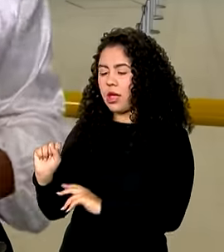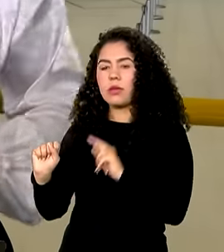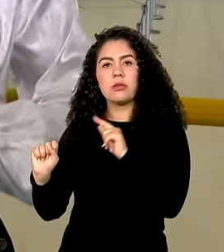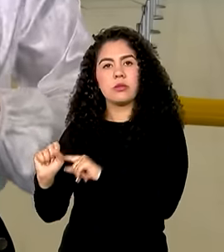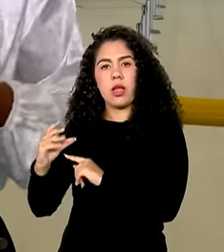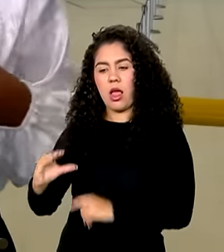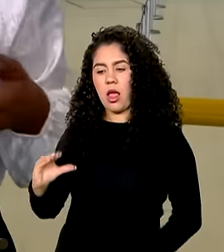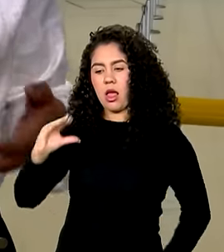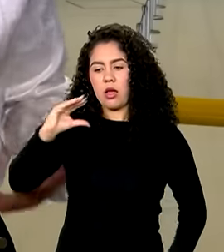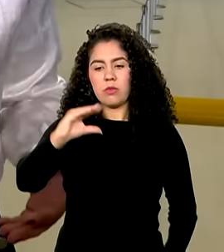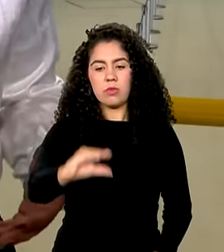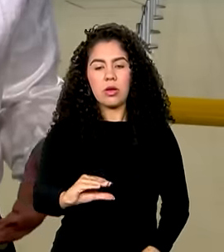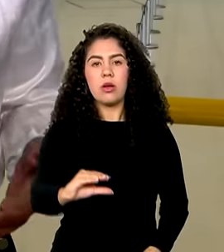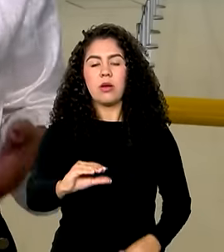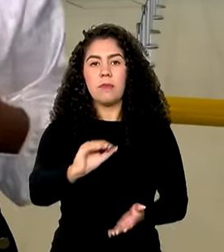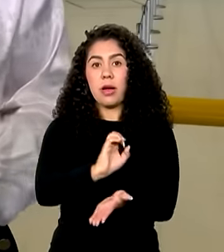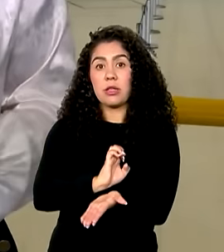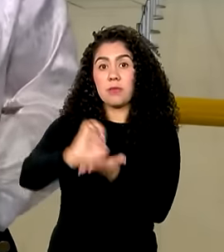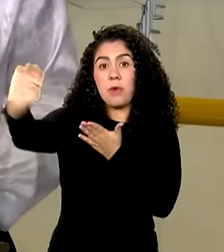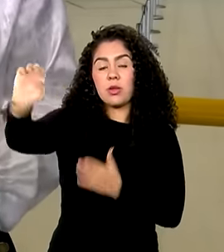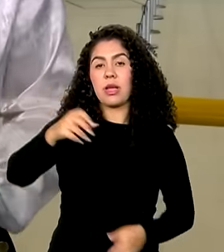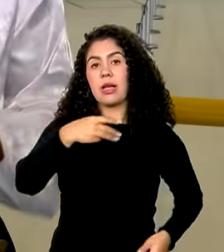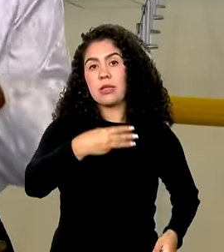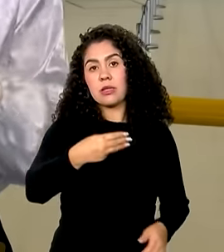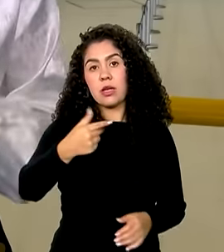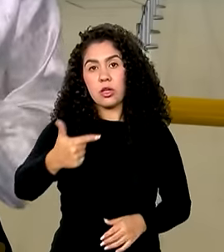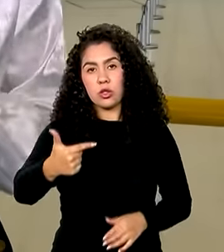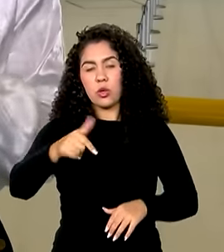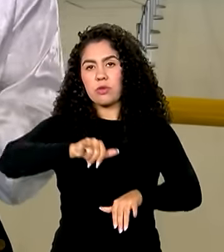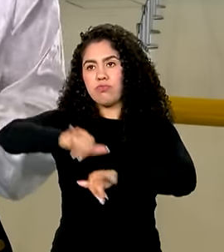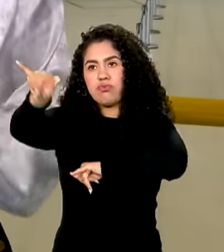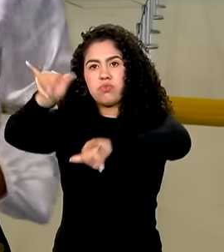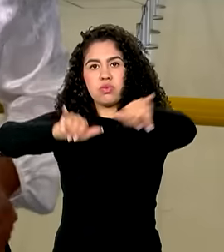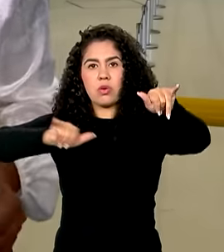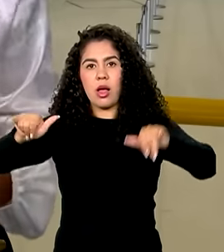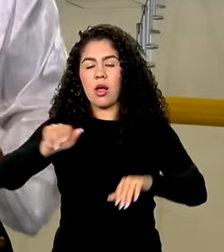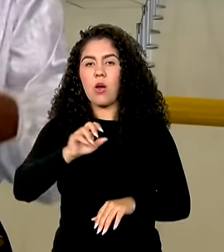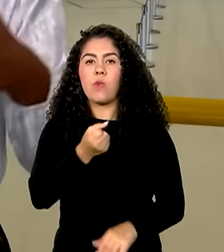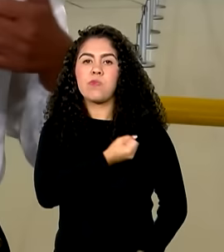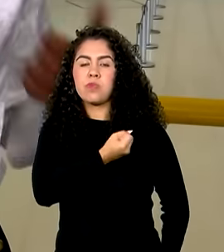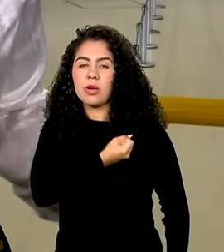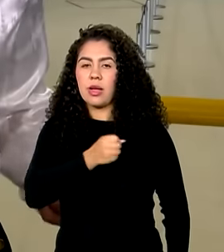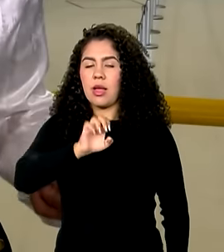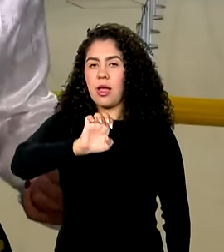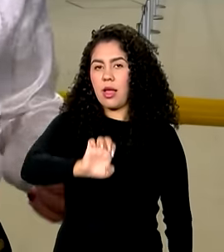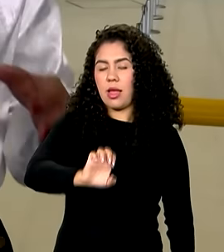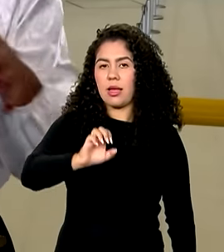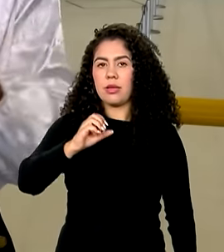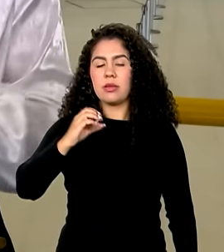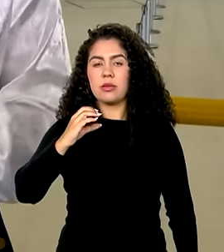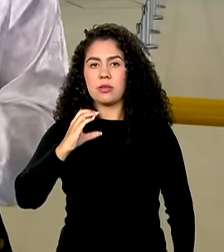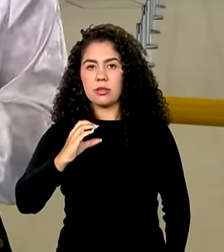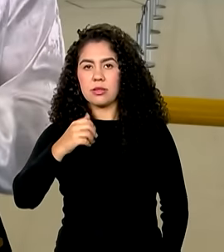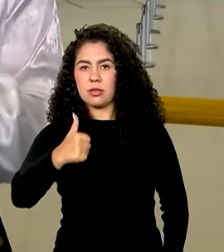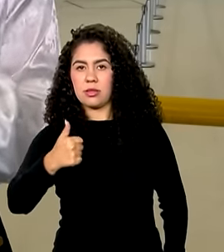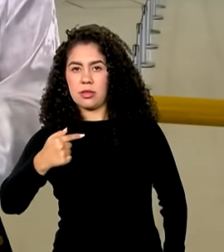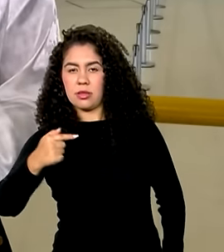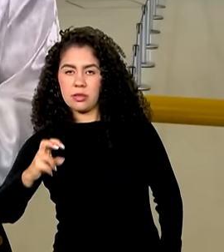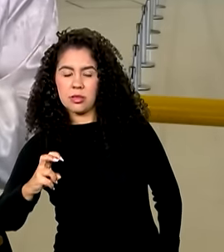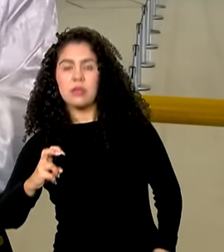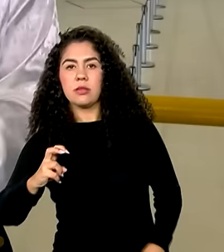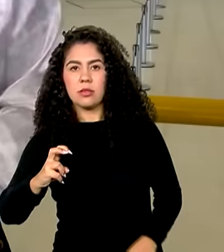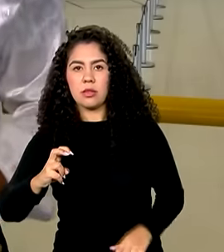exportação de 32 jatos comerciais E-175 da Embraer para a empresa